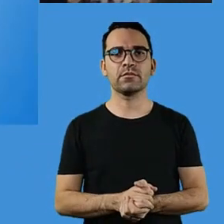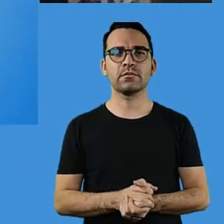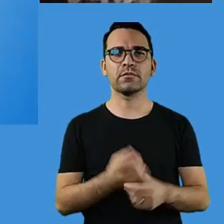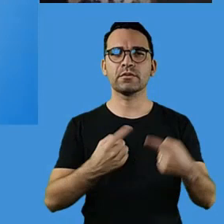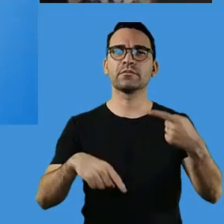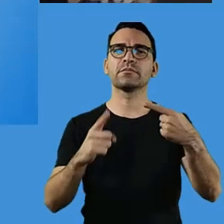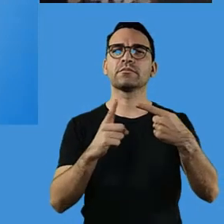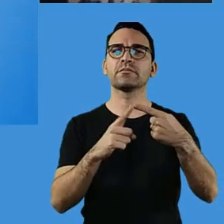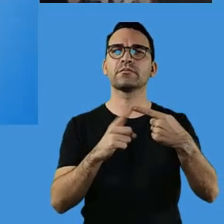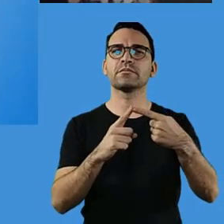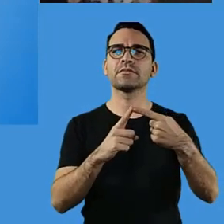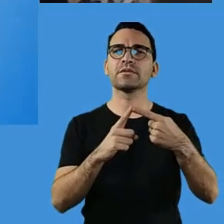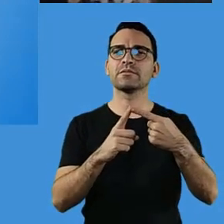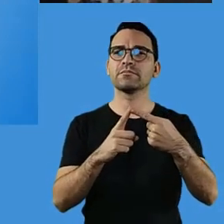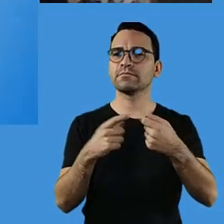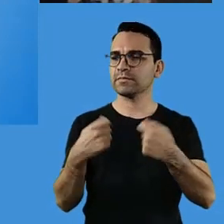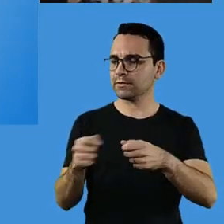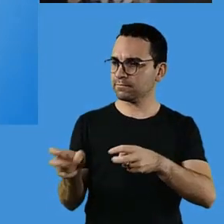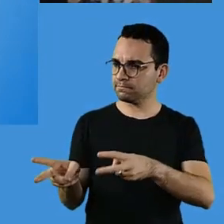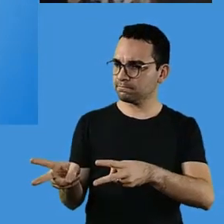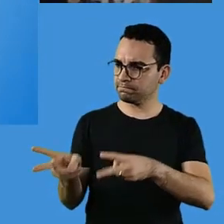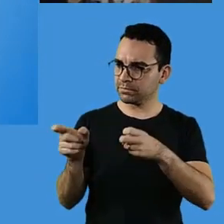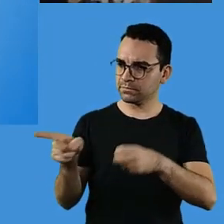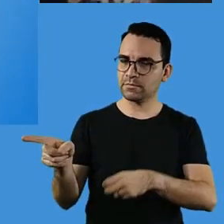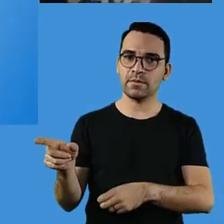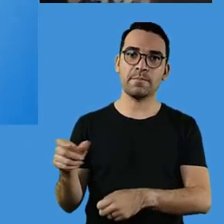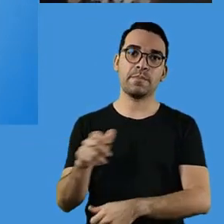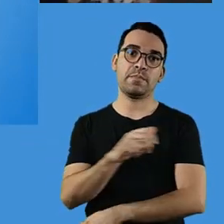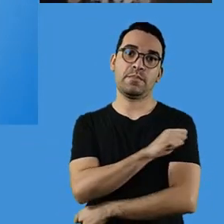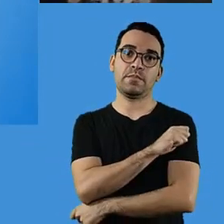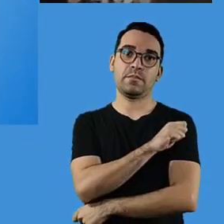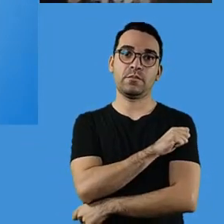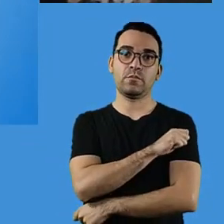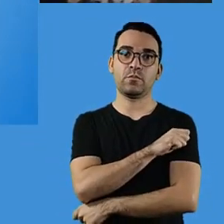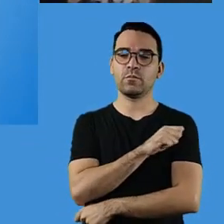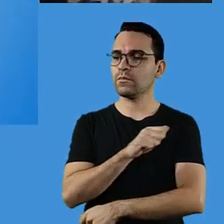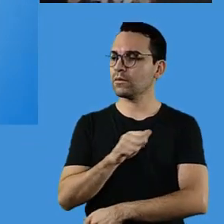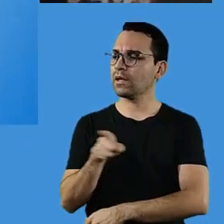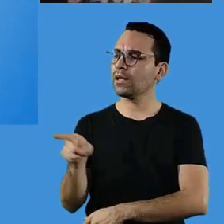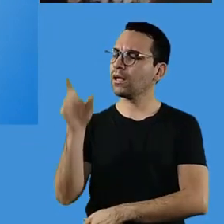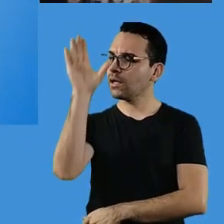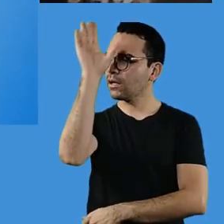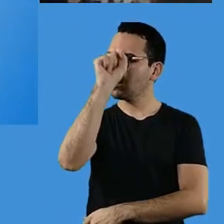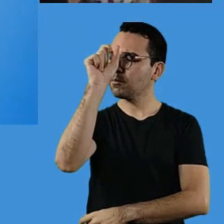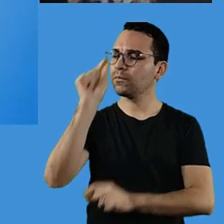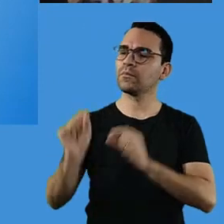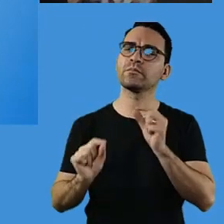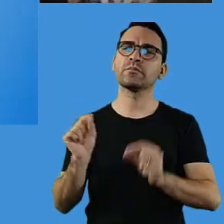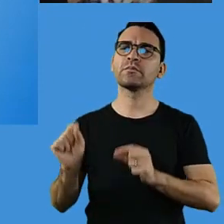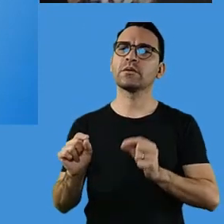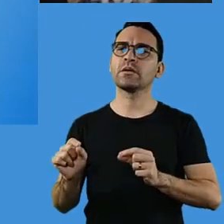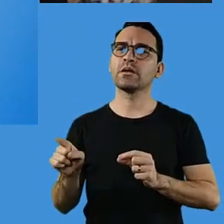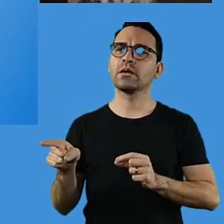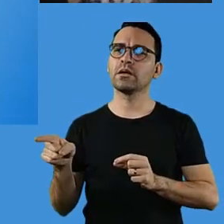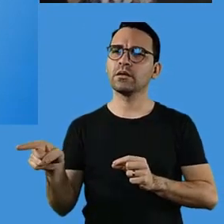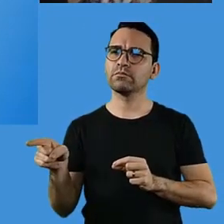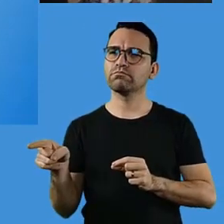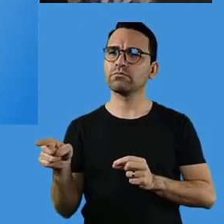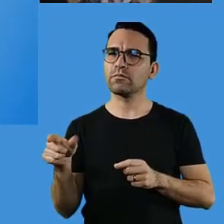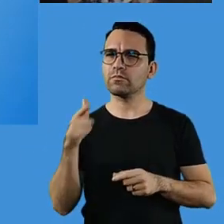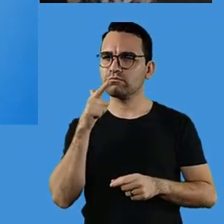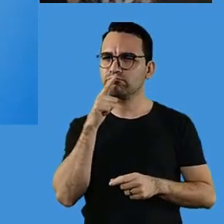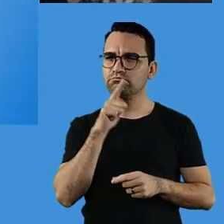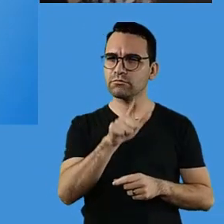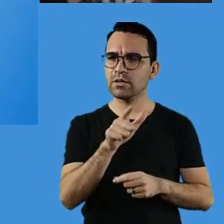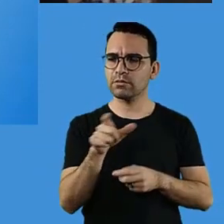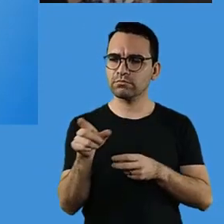Primeiramente, nós precisamos conhecer o nosso aluno, o que ele aprendeu, o que ele aproveitou, qual